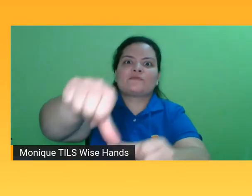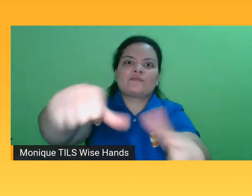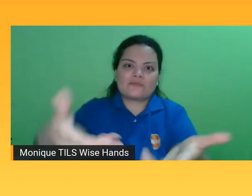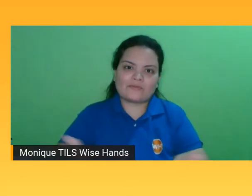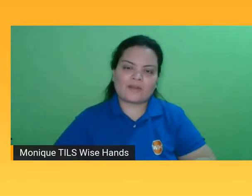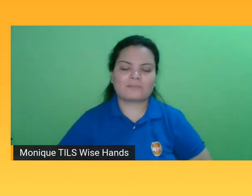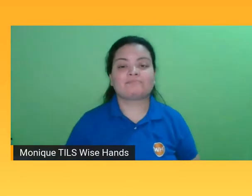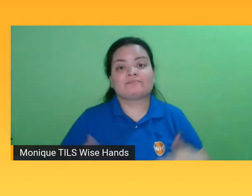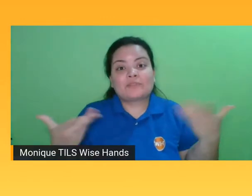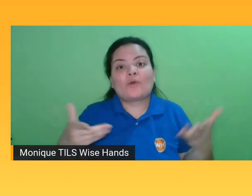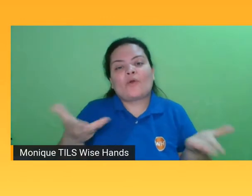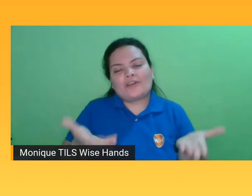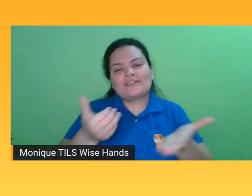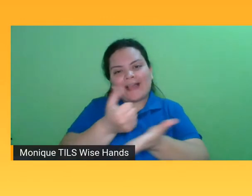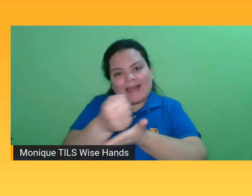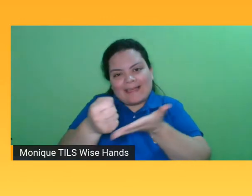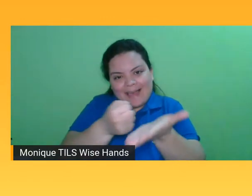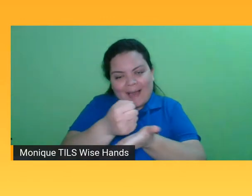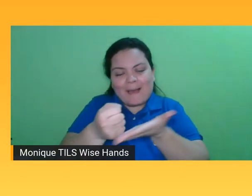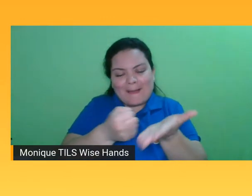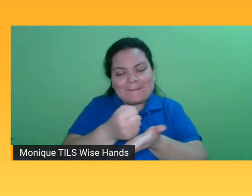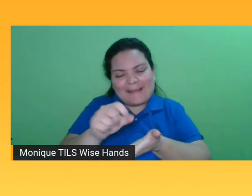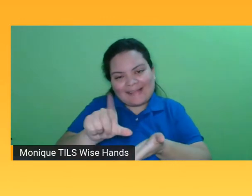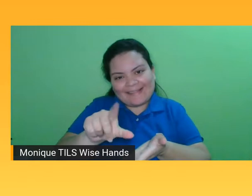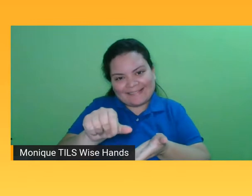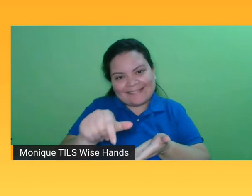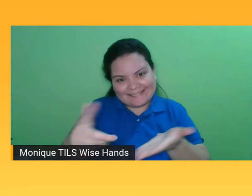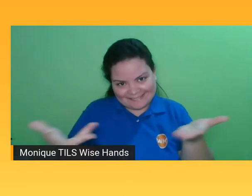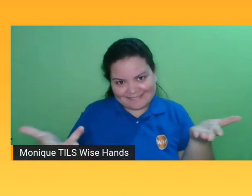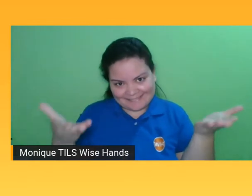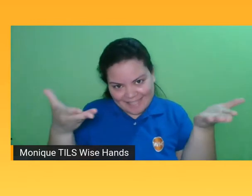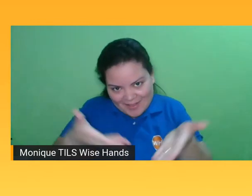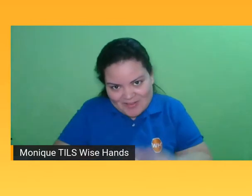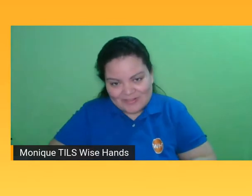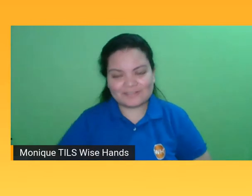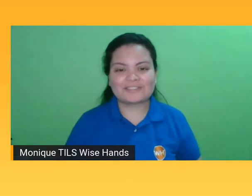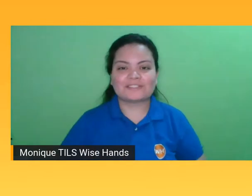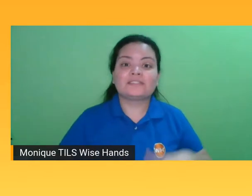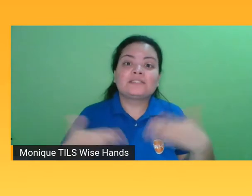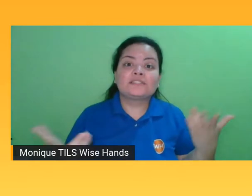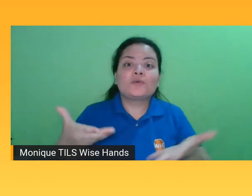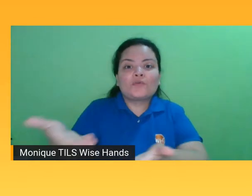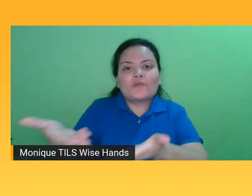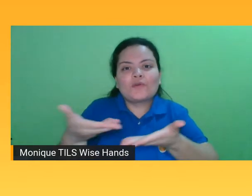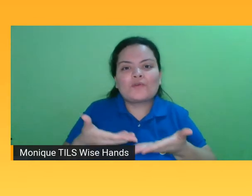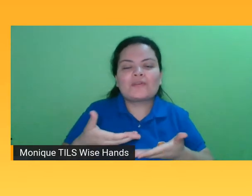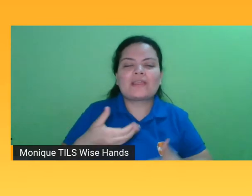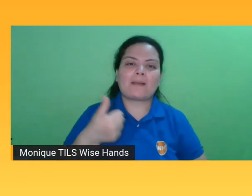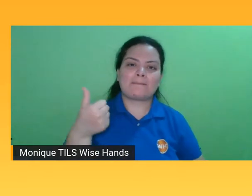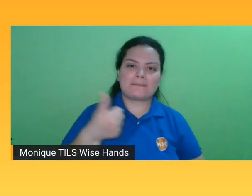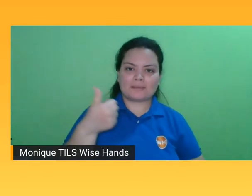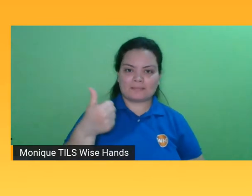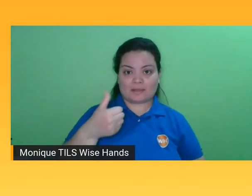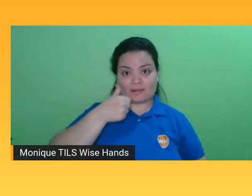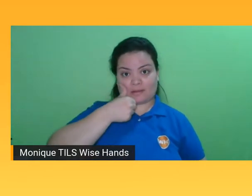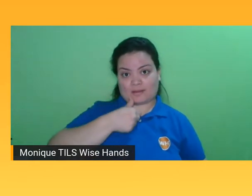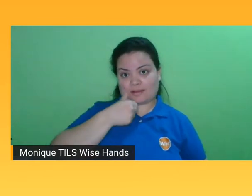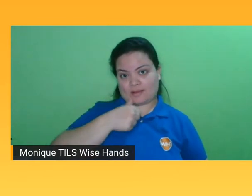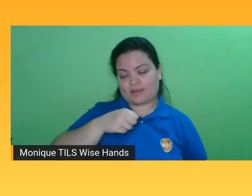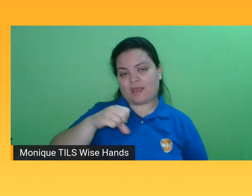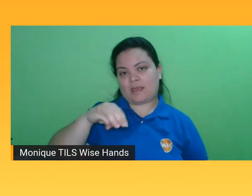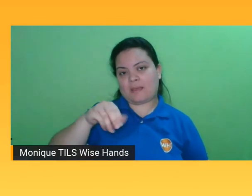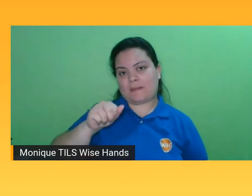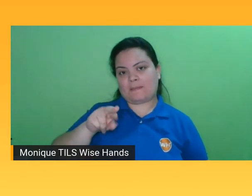eu quero já convidar a nossa primeira participante, a Mariana Rolier.